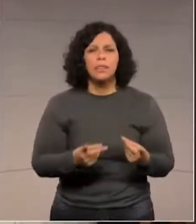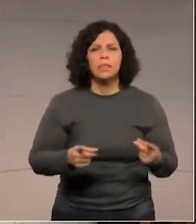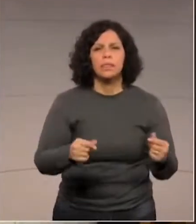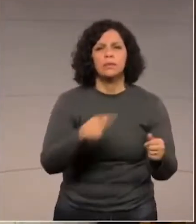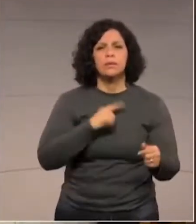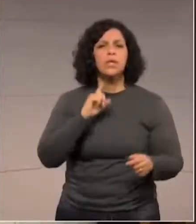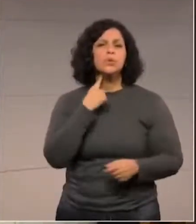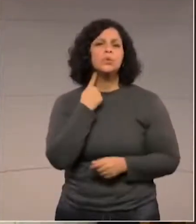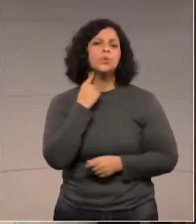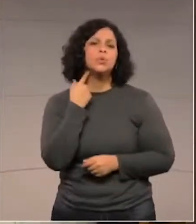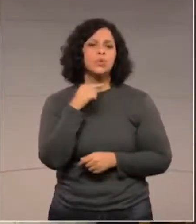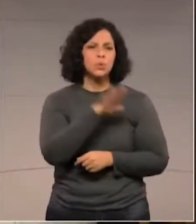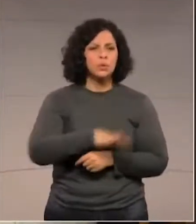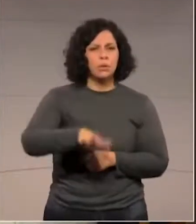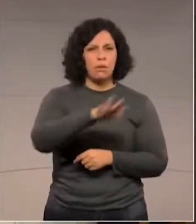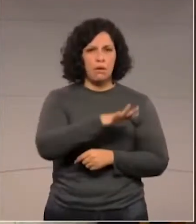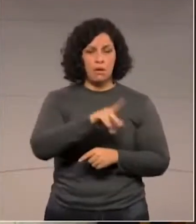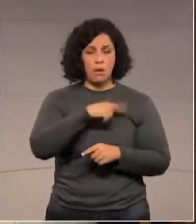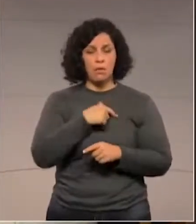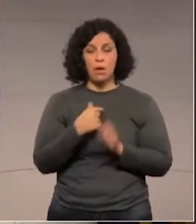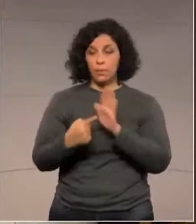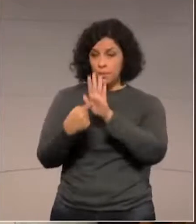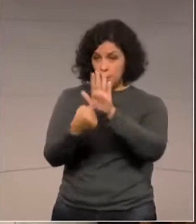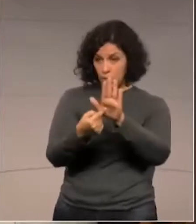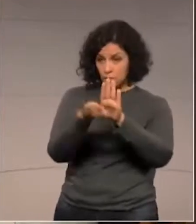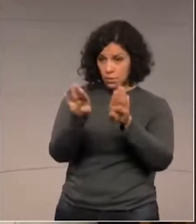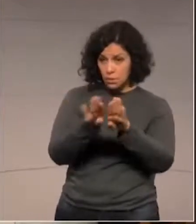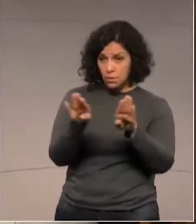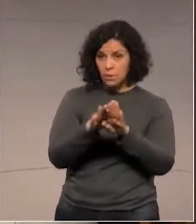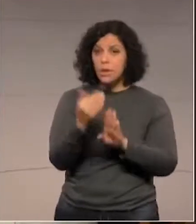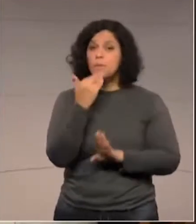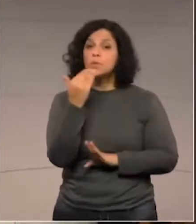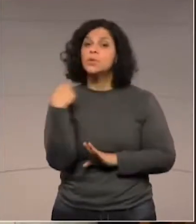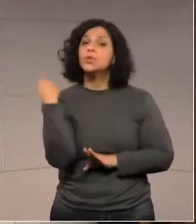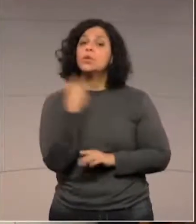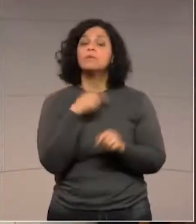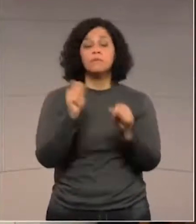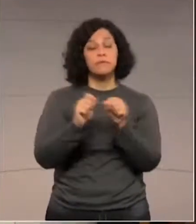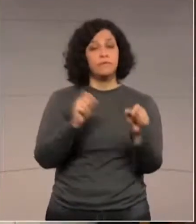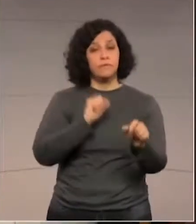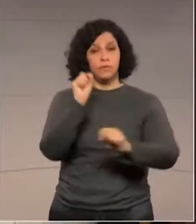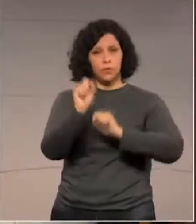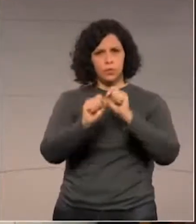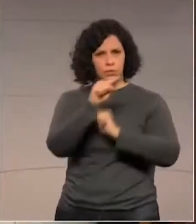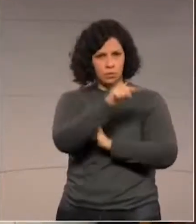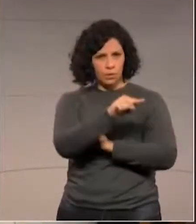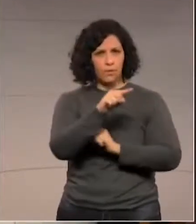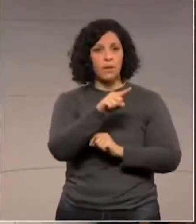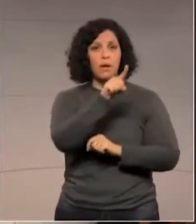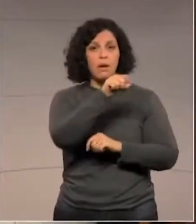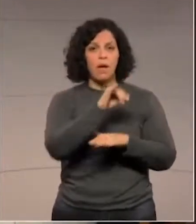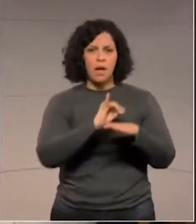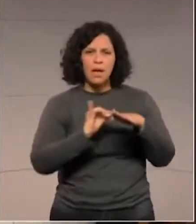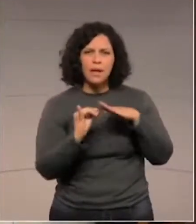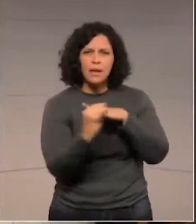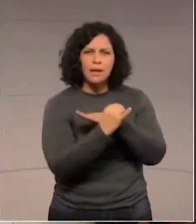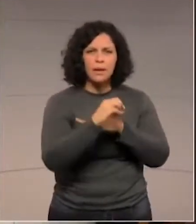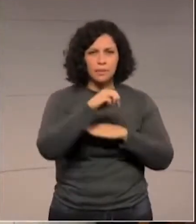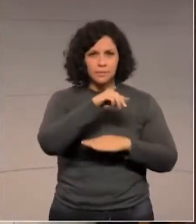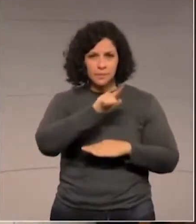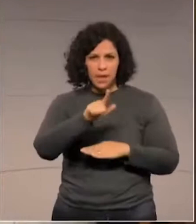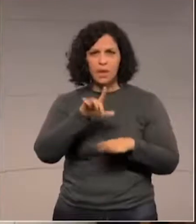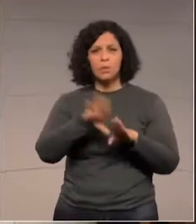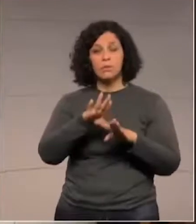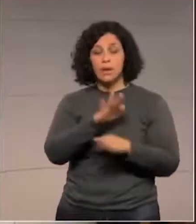expor essa situação e o pedido de providências que a gente vai fazer. Bom, a Ilha do Mel, todos sabem, é um